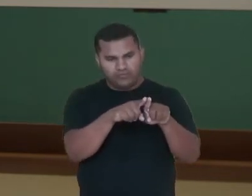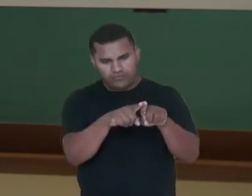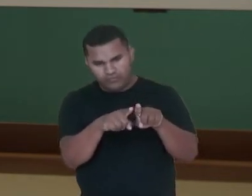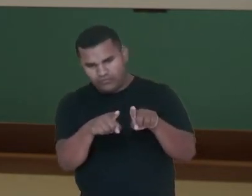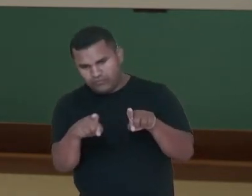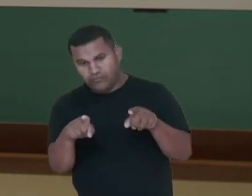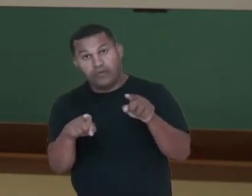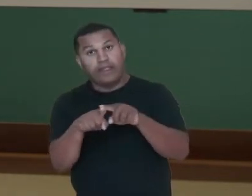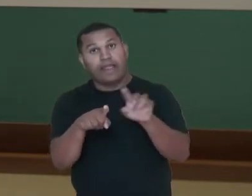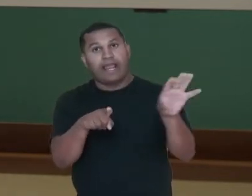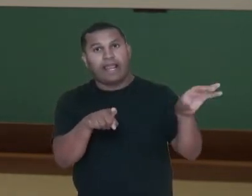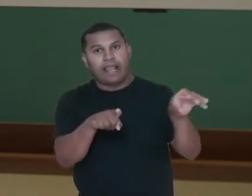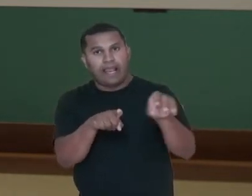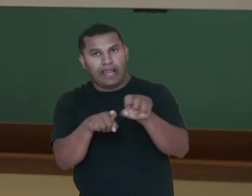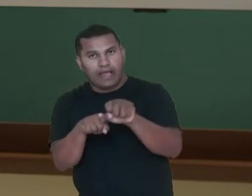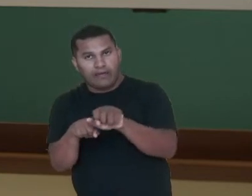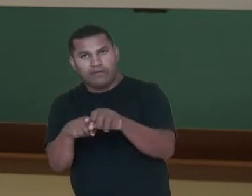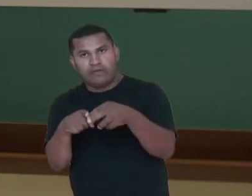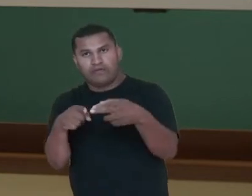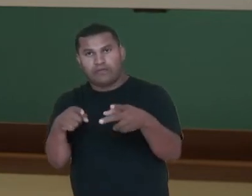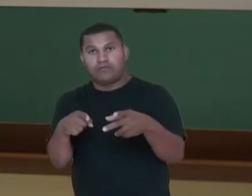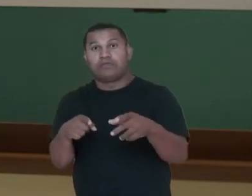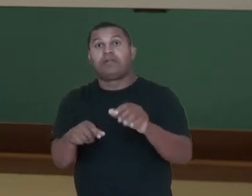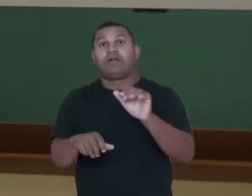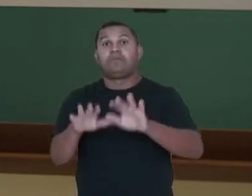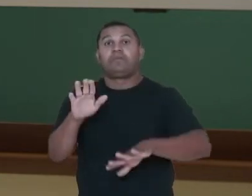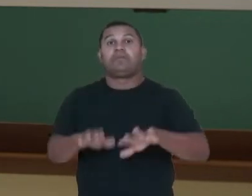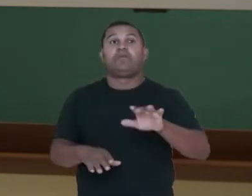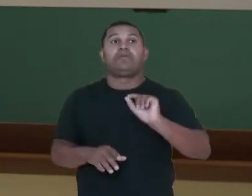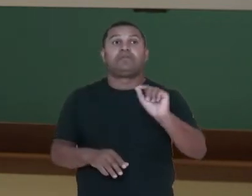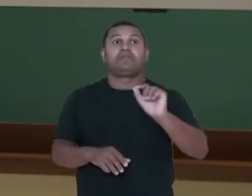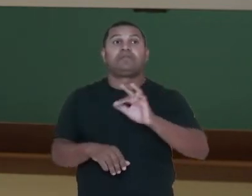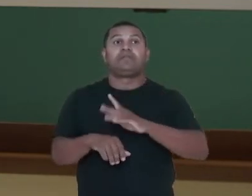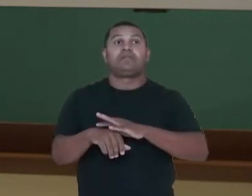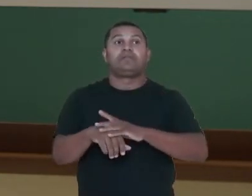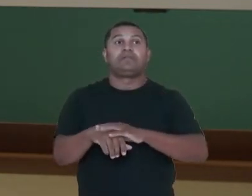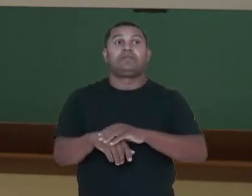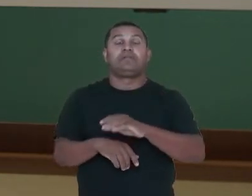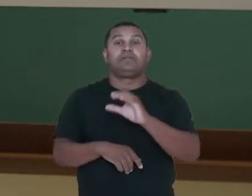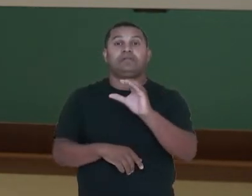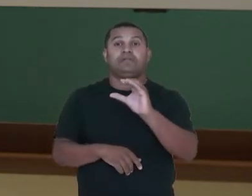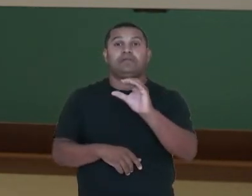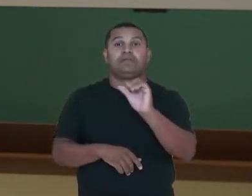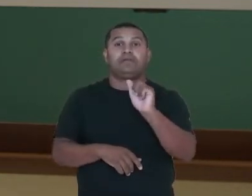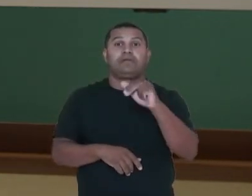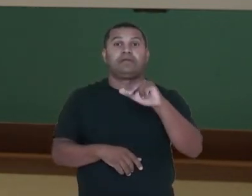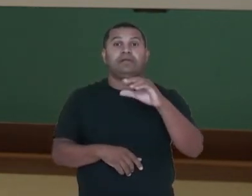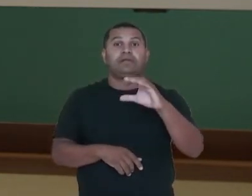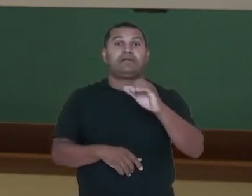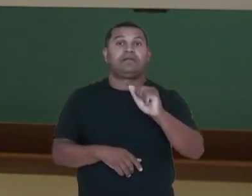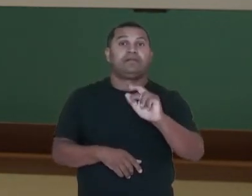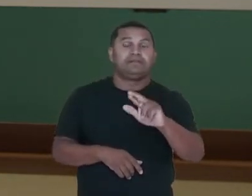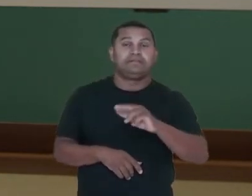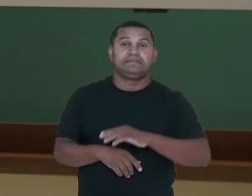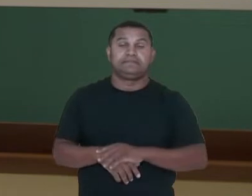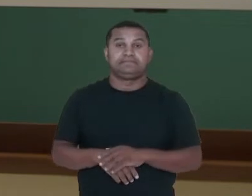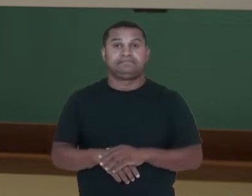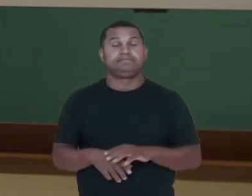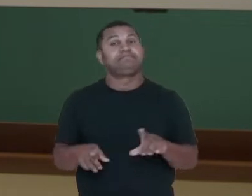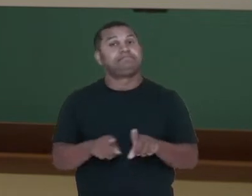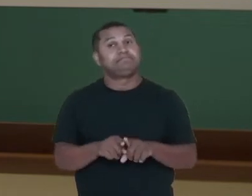novas características, gerando câncer, por exemplo. Então, pode dar danos no nosso DNA. Fumaça de cigarro, pode